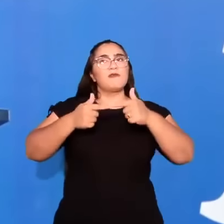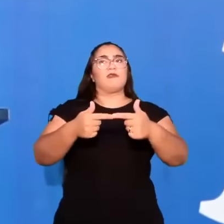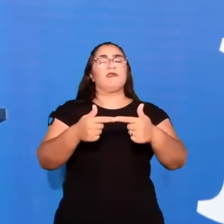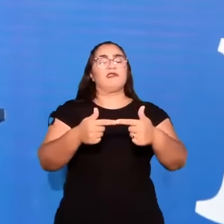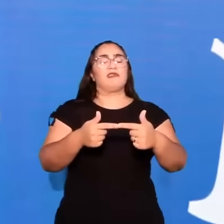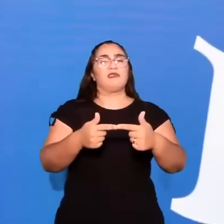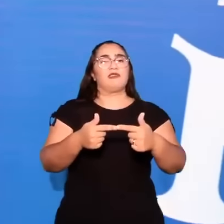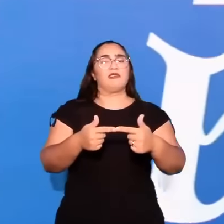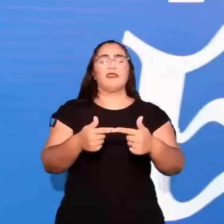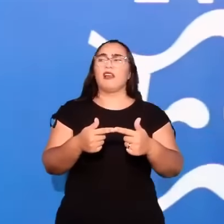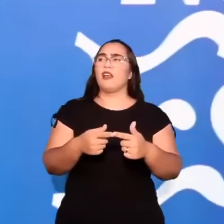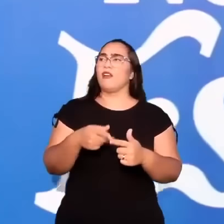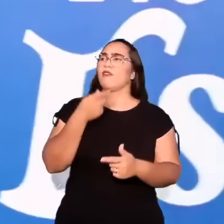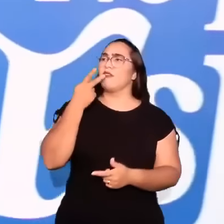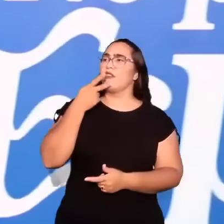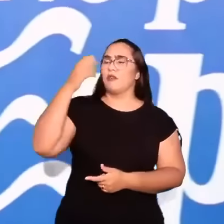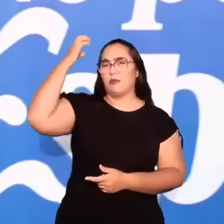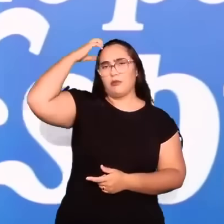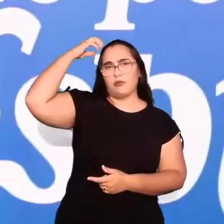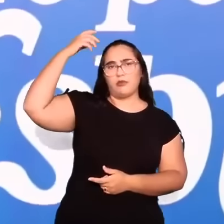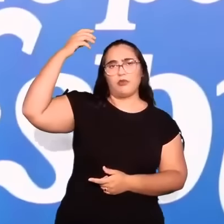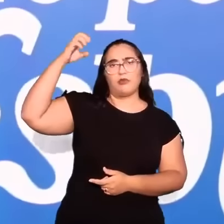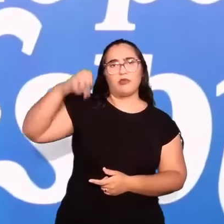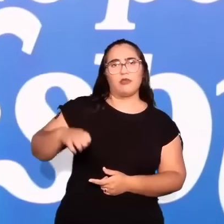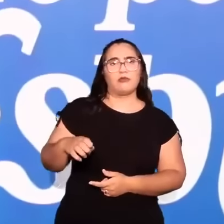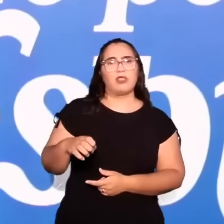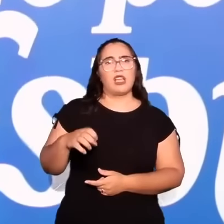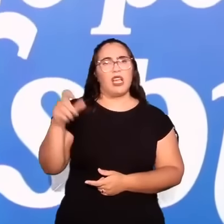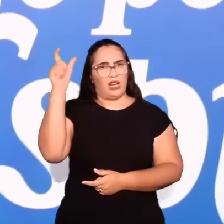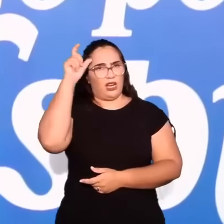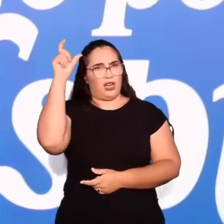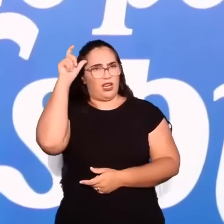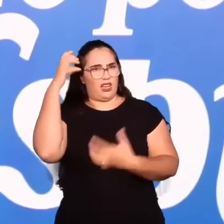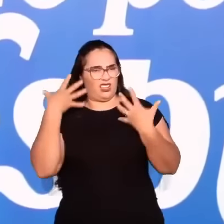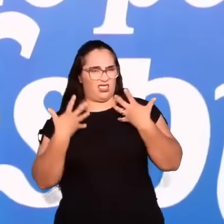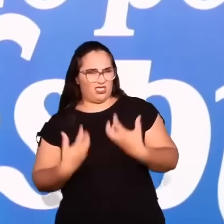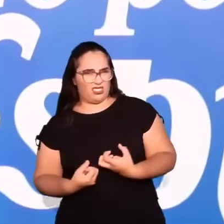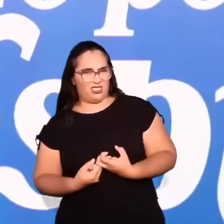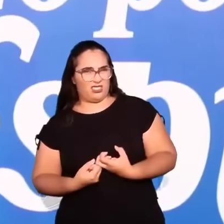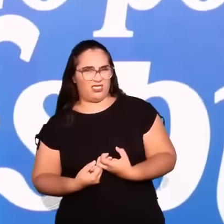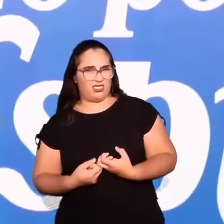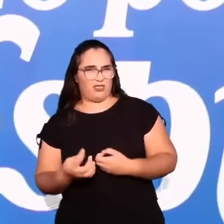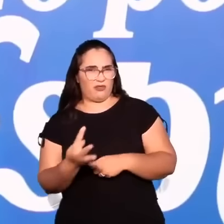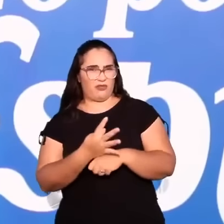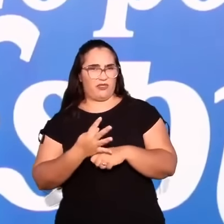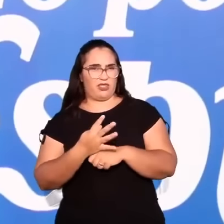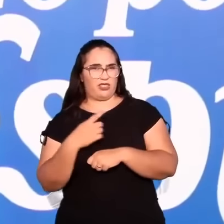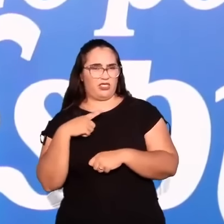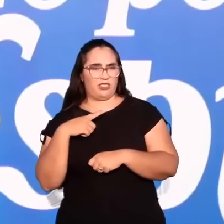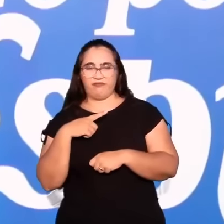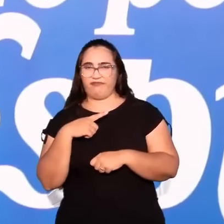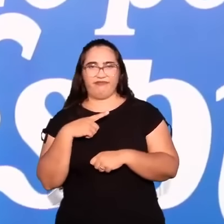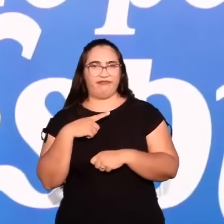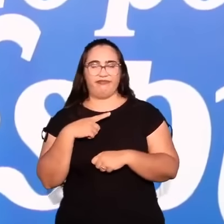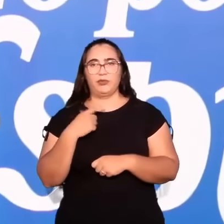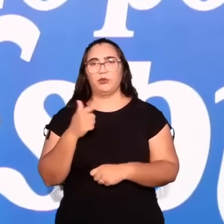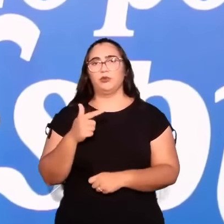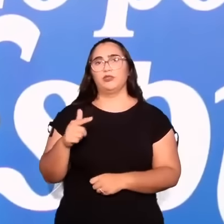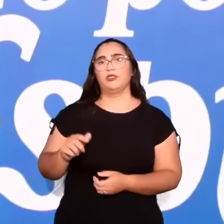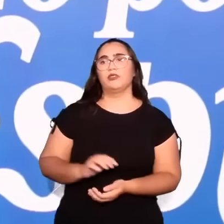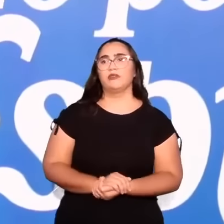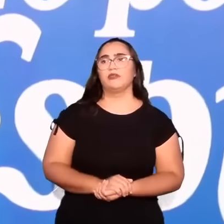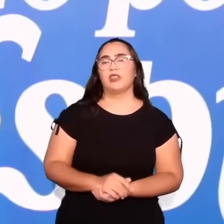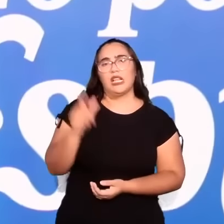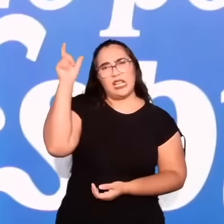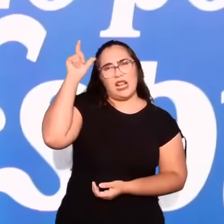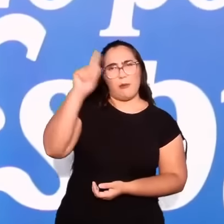Me diz uma coisa aqui para mim, pastor Eudel. Satanás cansa. Perde fôlego. Tira férias. Satanás cansa.